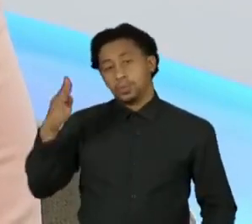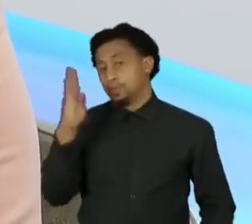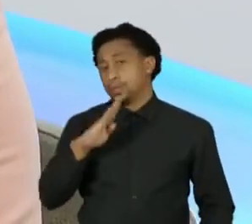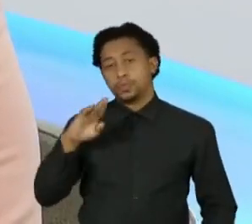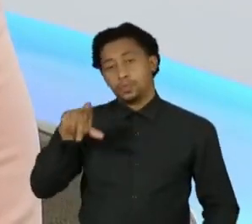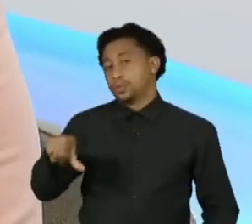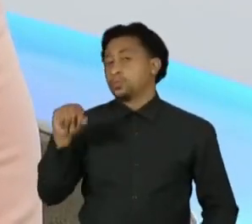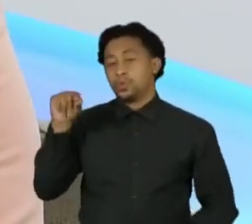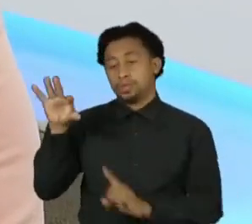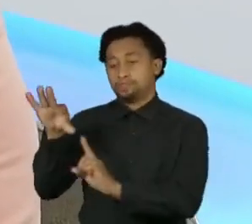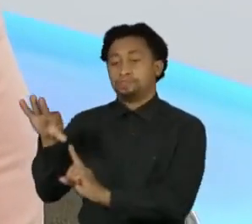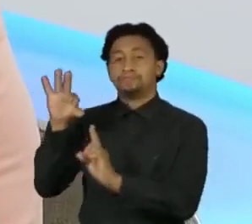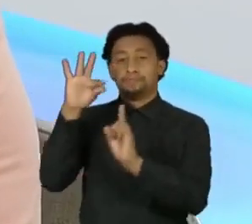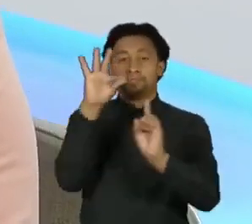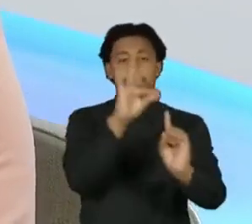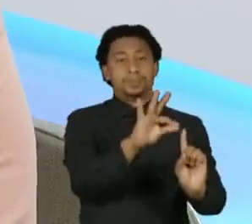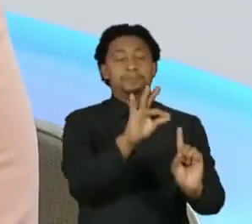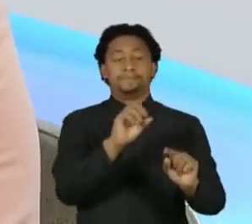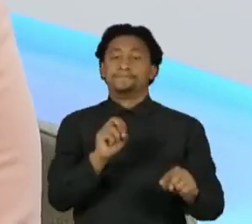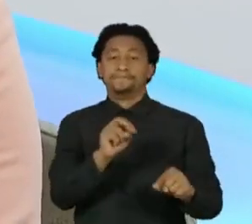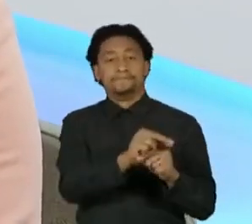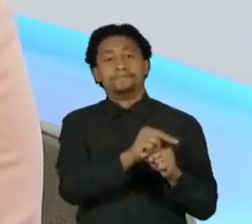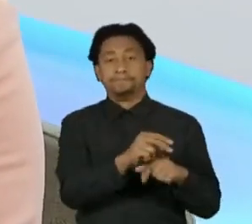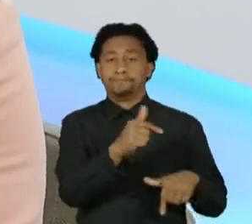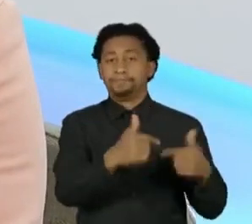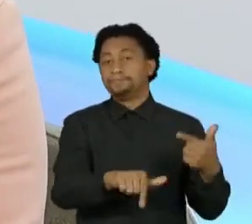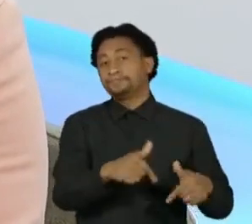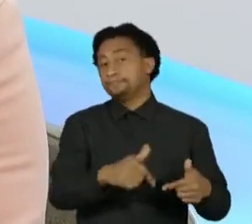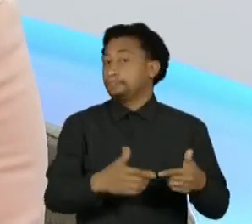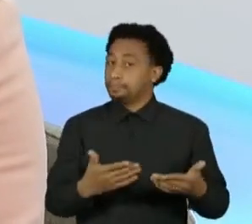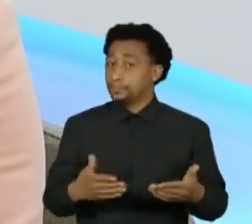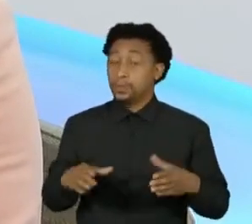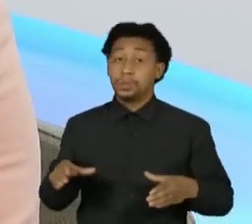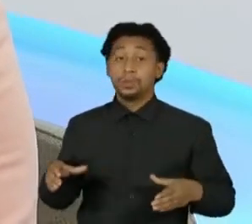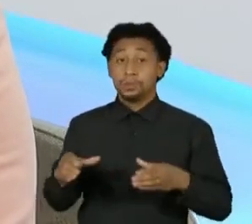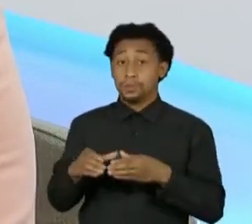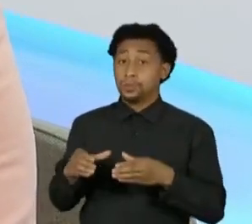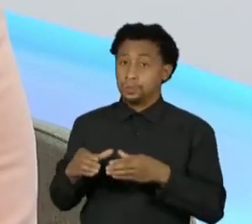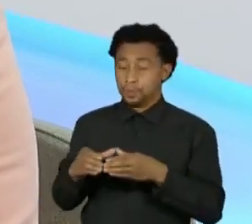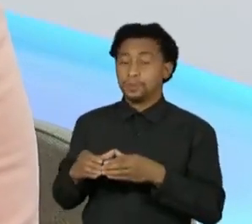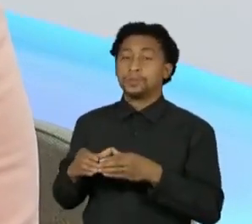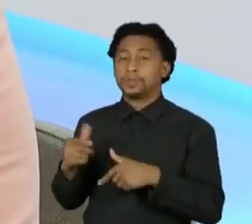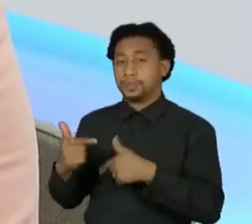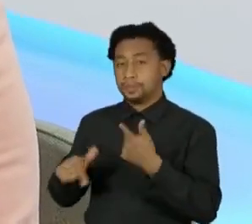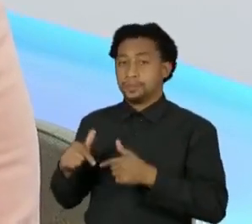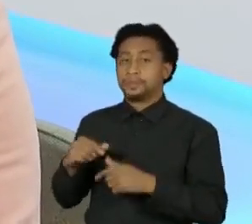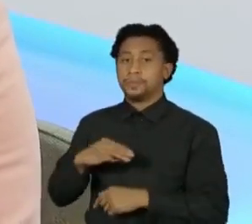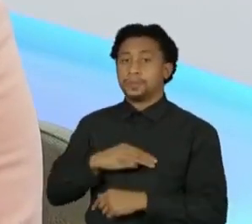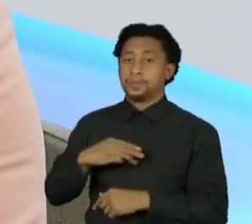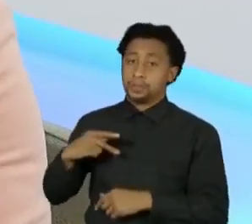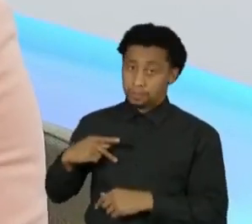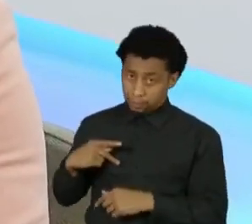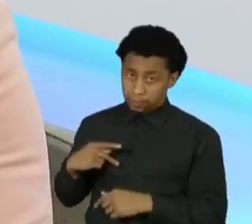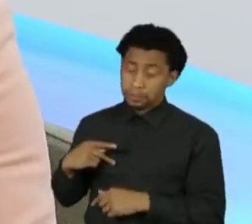A classe dos procuradores da República, depois de vários anos